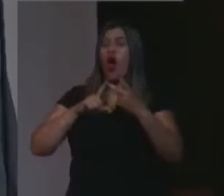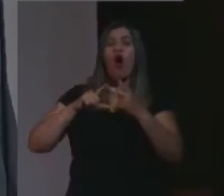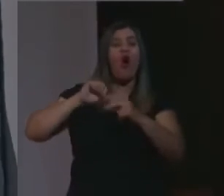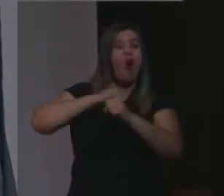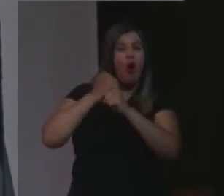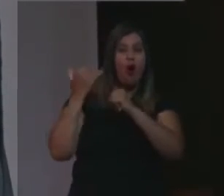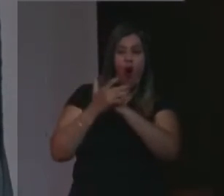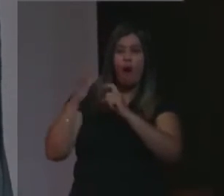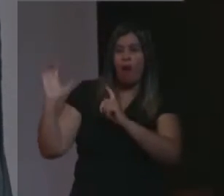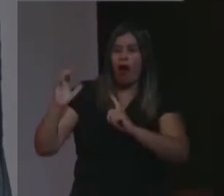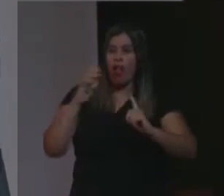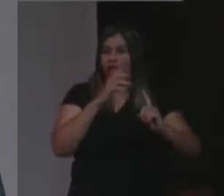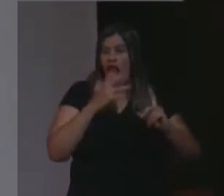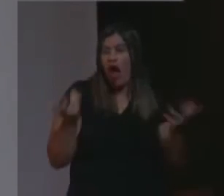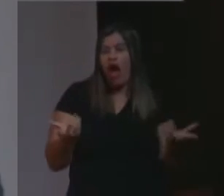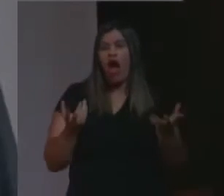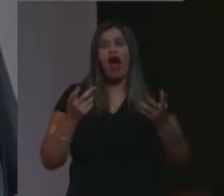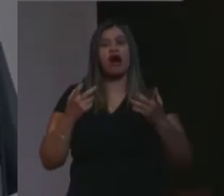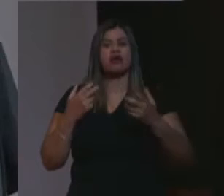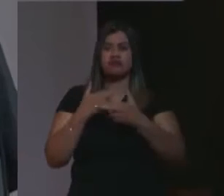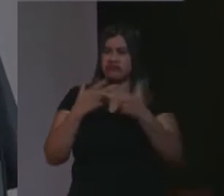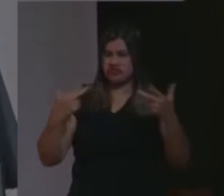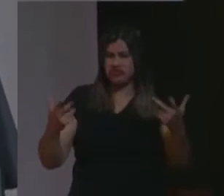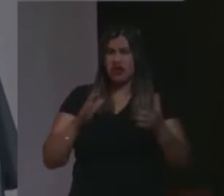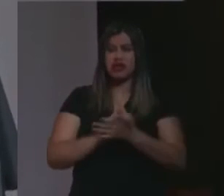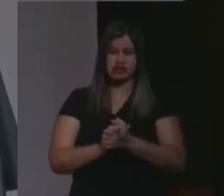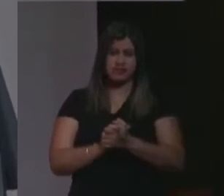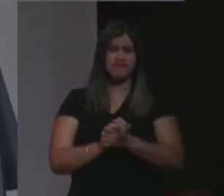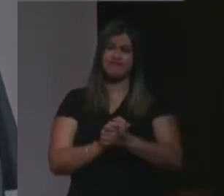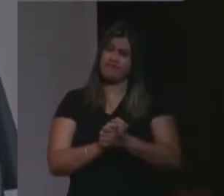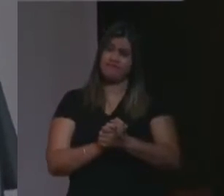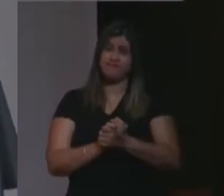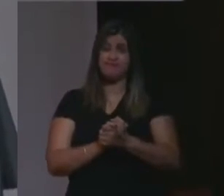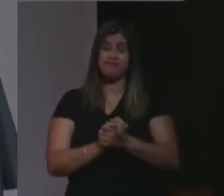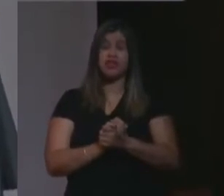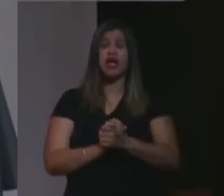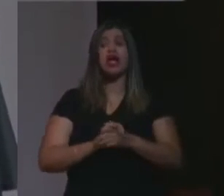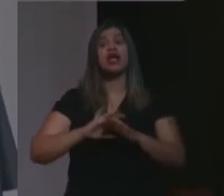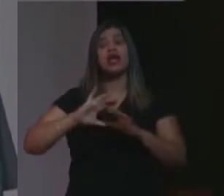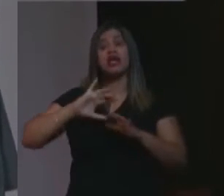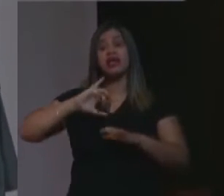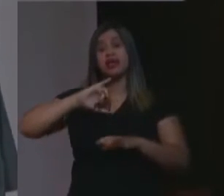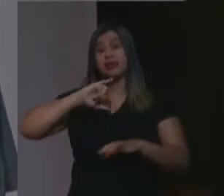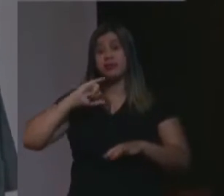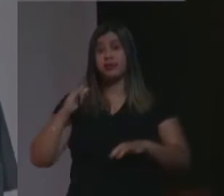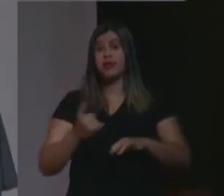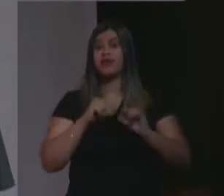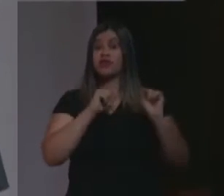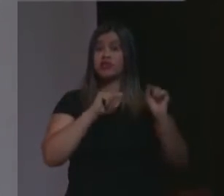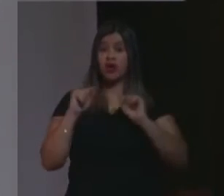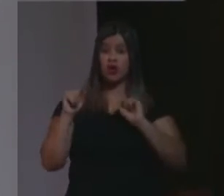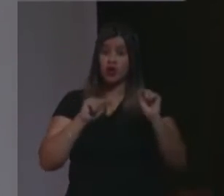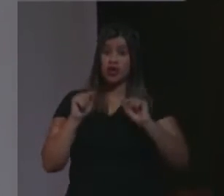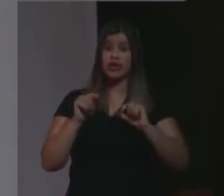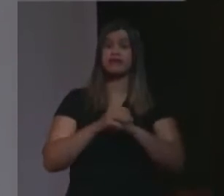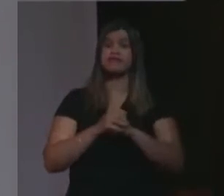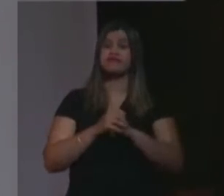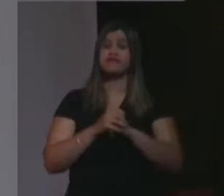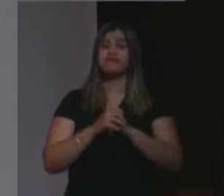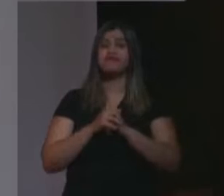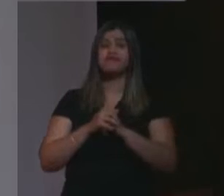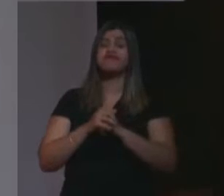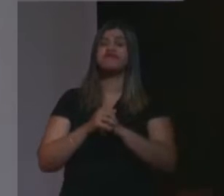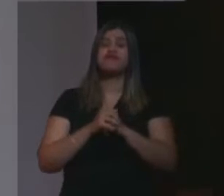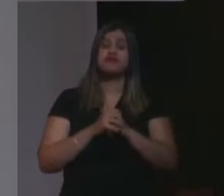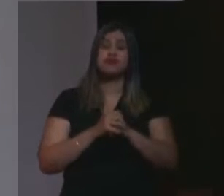condena e aqui eu quero até aproveitar e fazer uma proposta ao Conselho de Sentença, senhora presidente, é